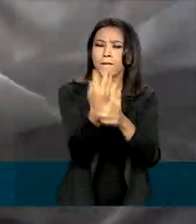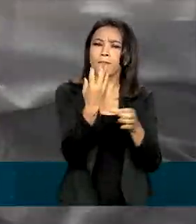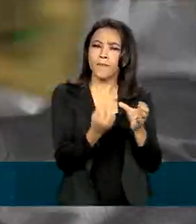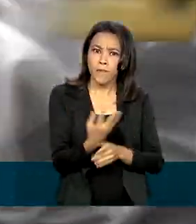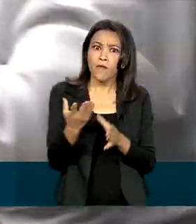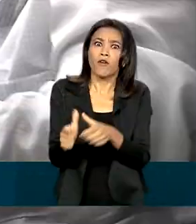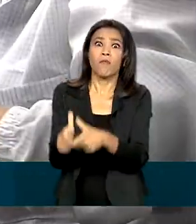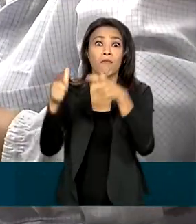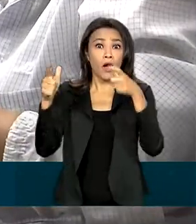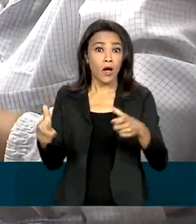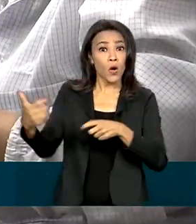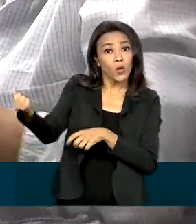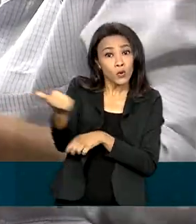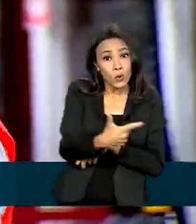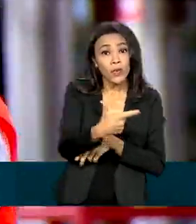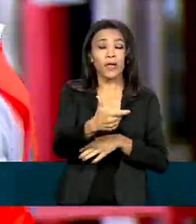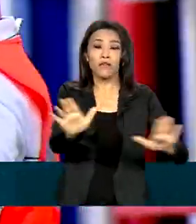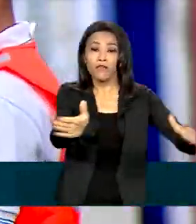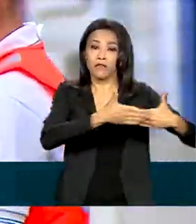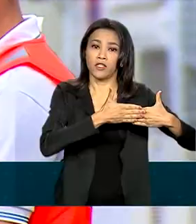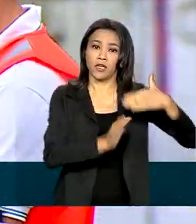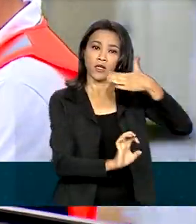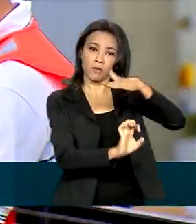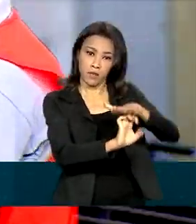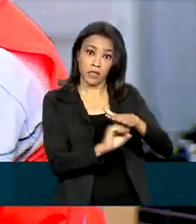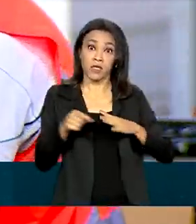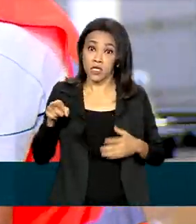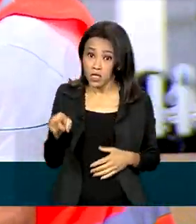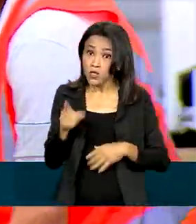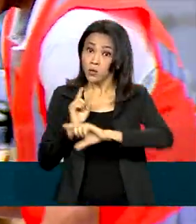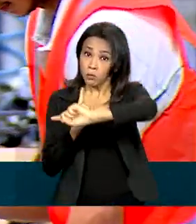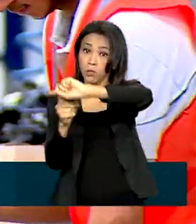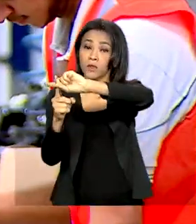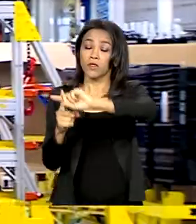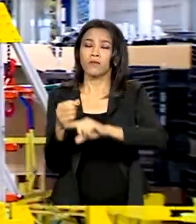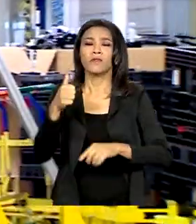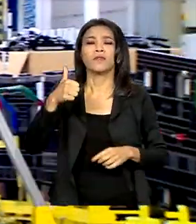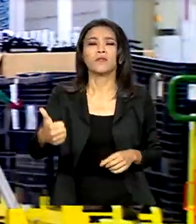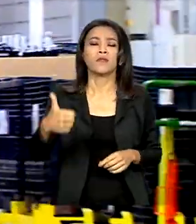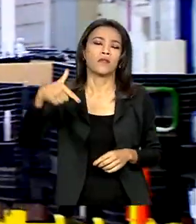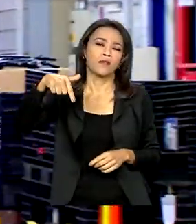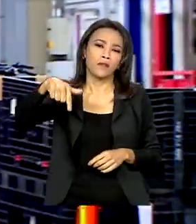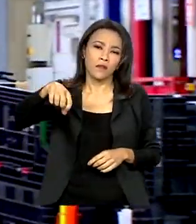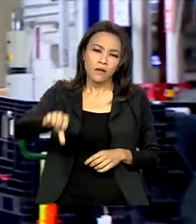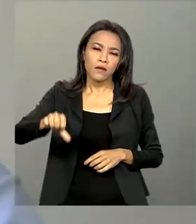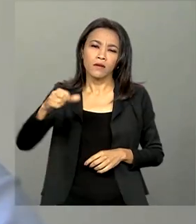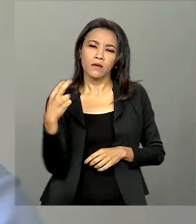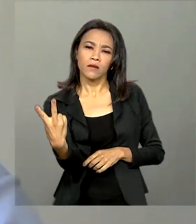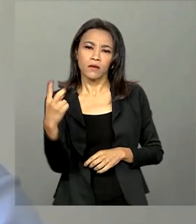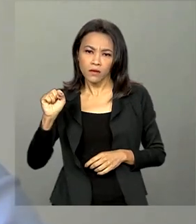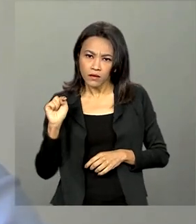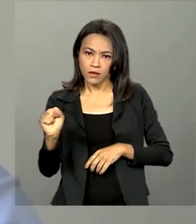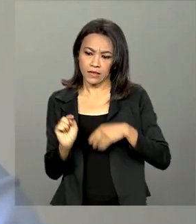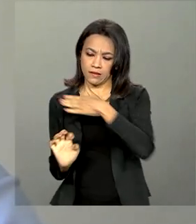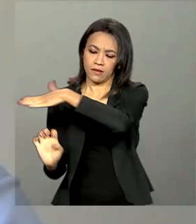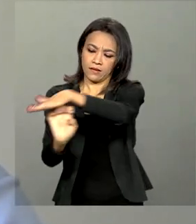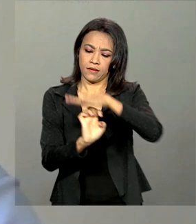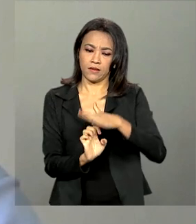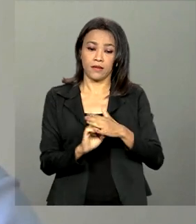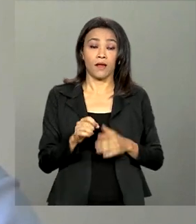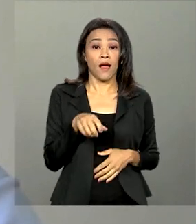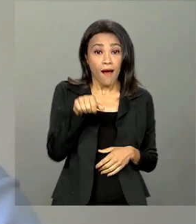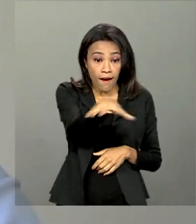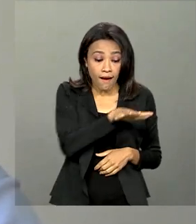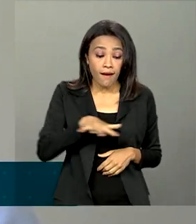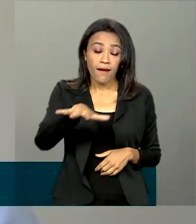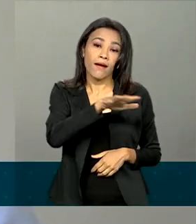do que o de empresas fechadas. Um saldo positivo de 192 mil empresas. Os setores que mais contribuíram